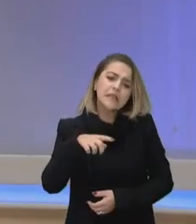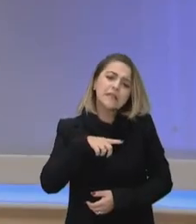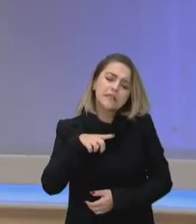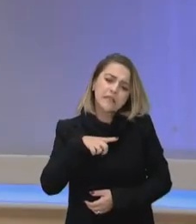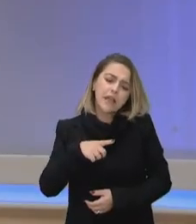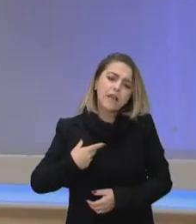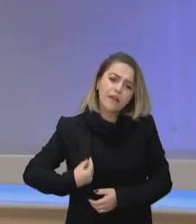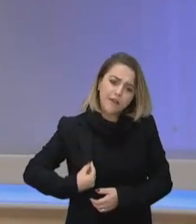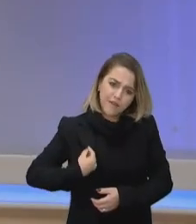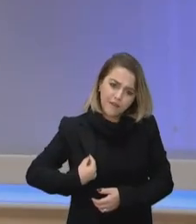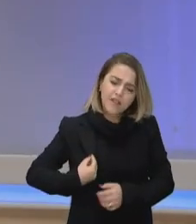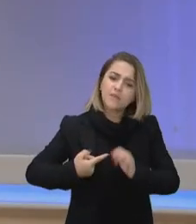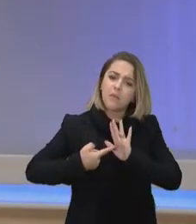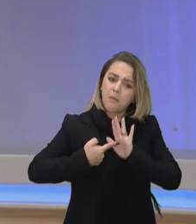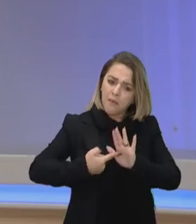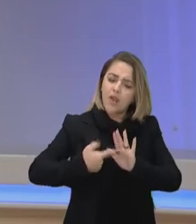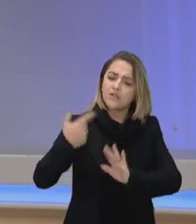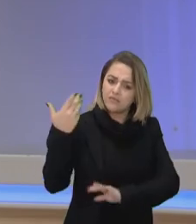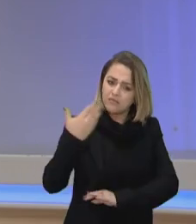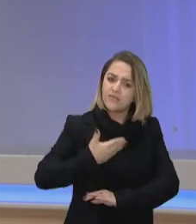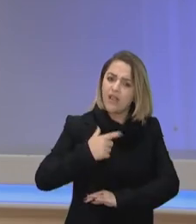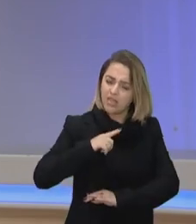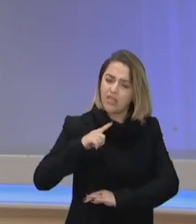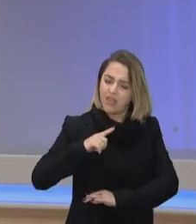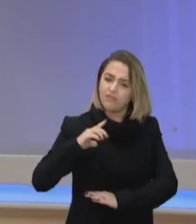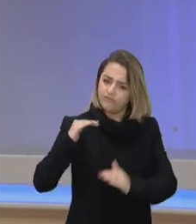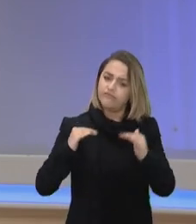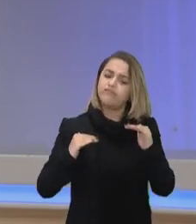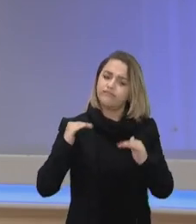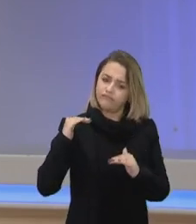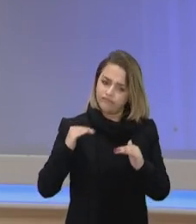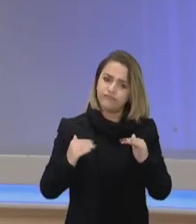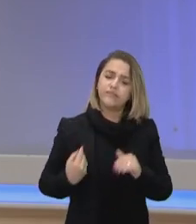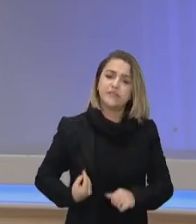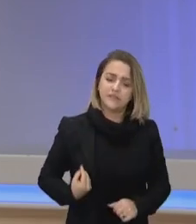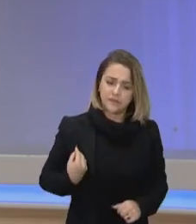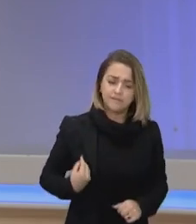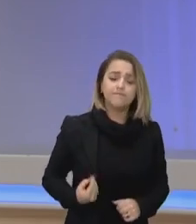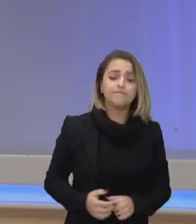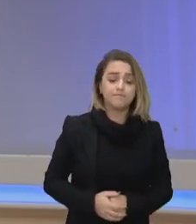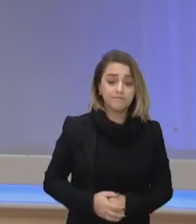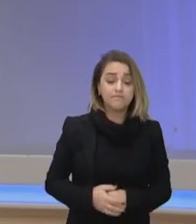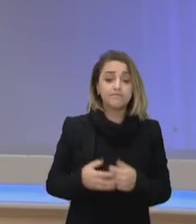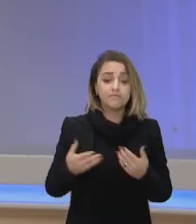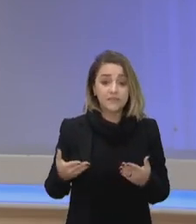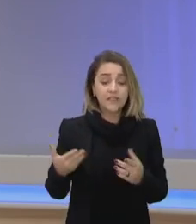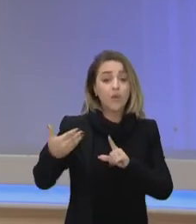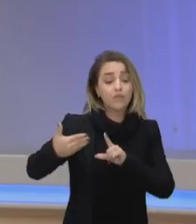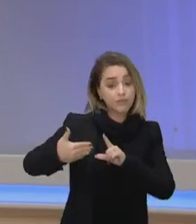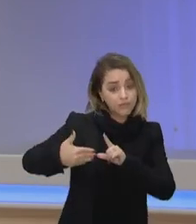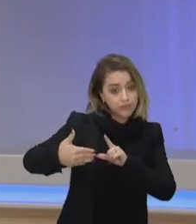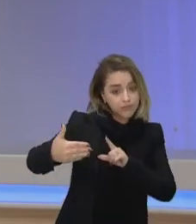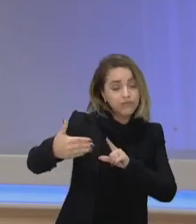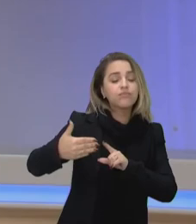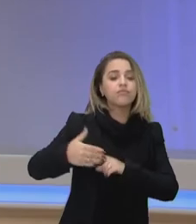que justifica e que legitima a desigualdade, tá certo? Então, vou passar mais um slide.